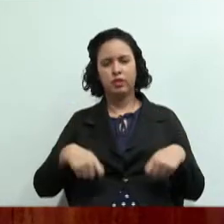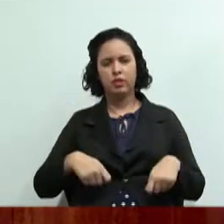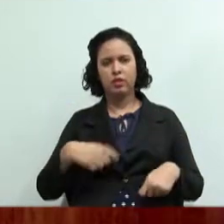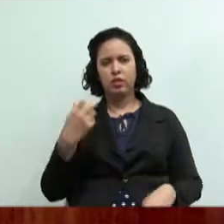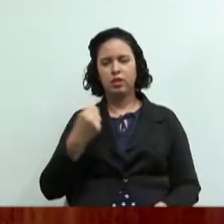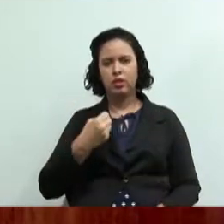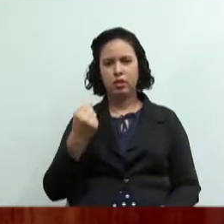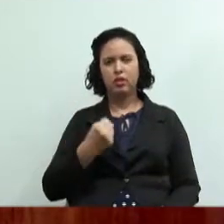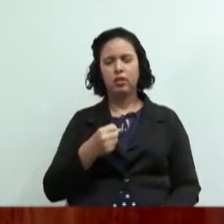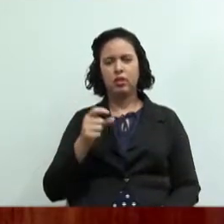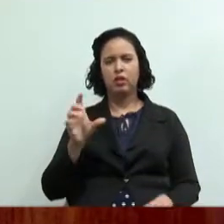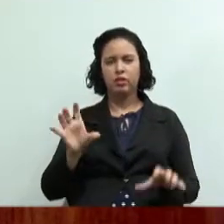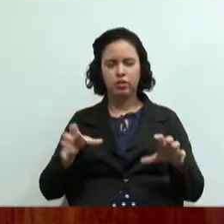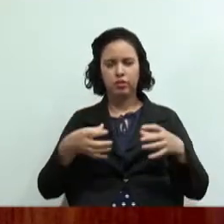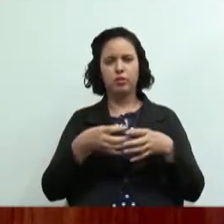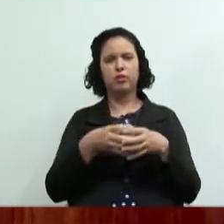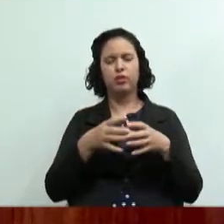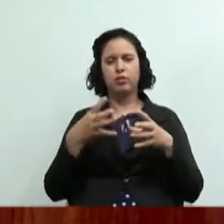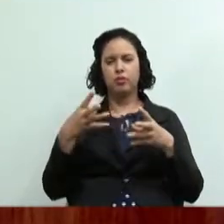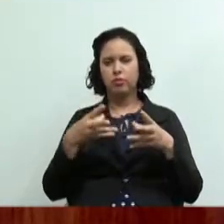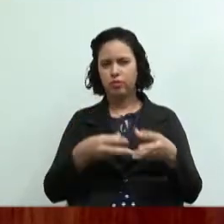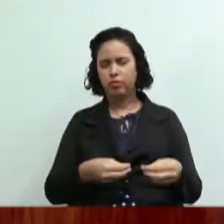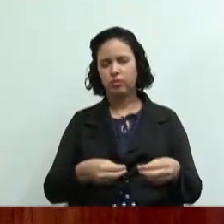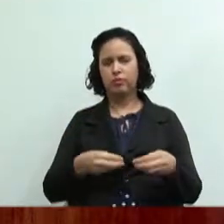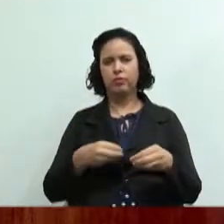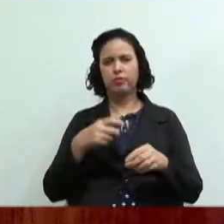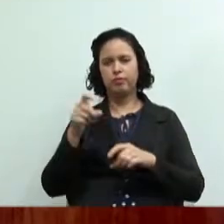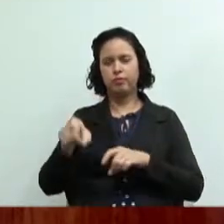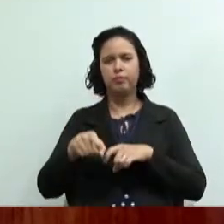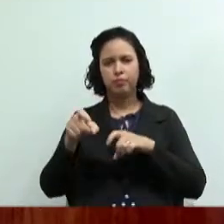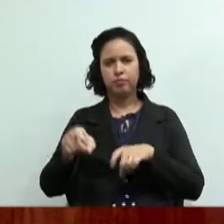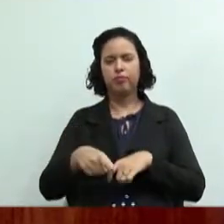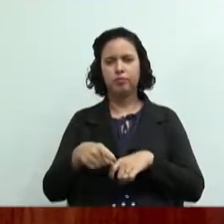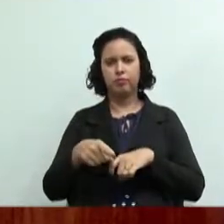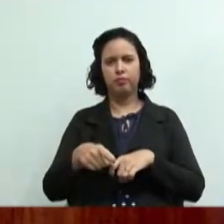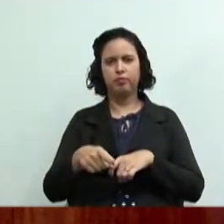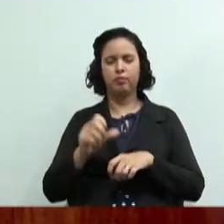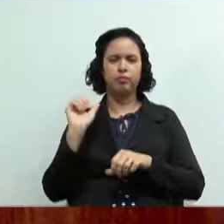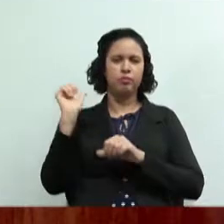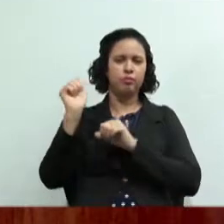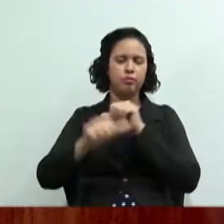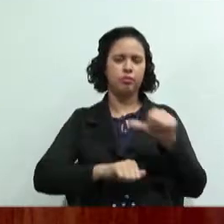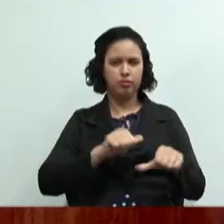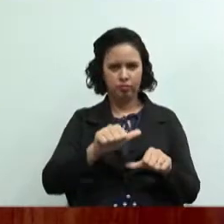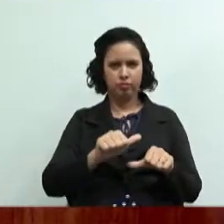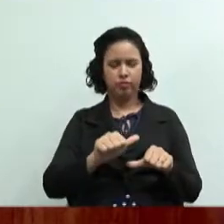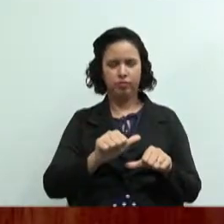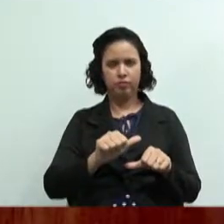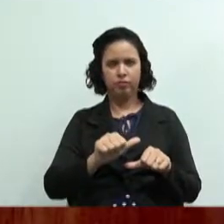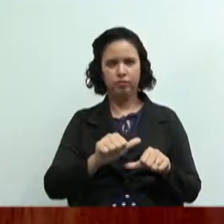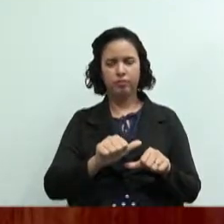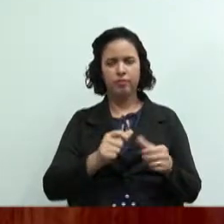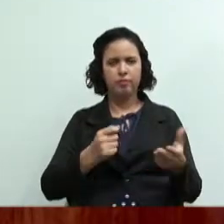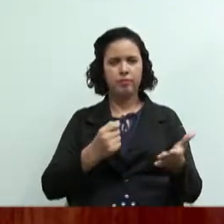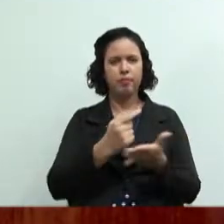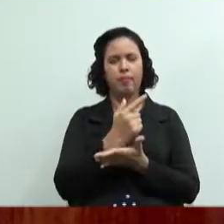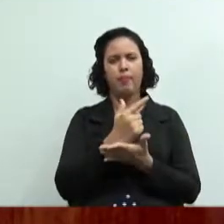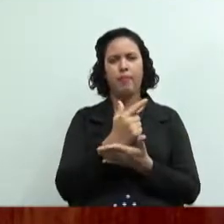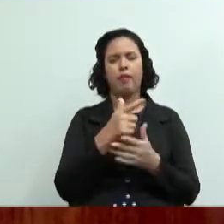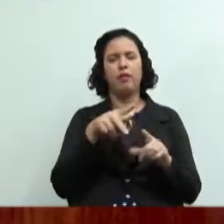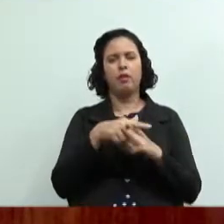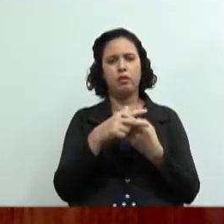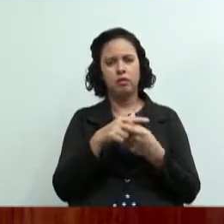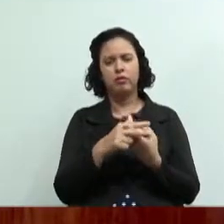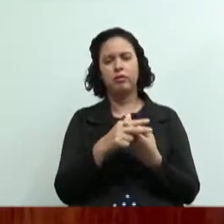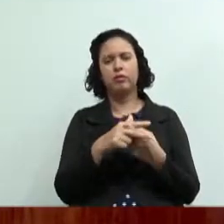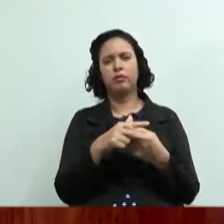de leite pode juntar todos esses produtores fazer uma cooperativa e beneficiar esse produto quer dizer a cooperativa pode comprar os equipamentos